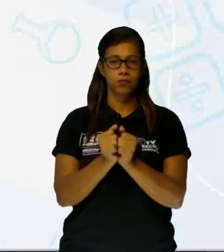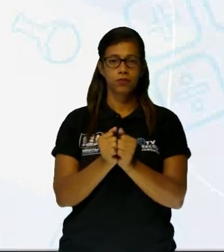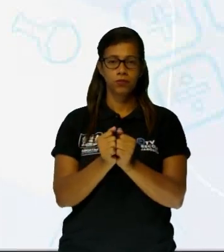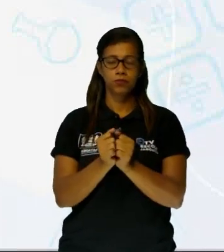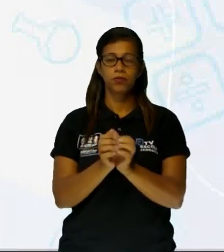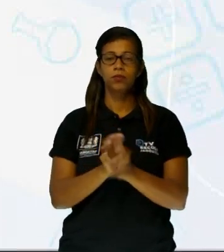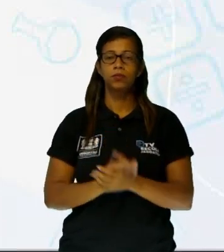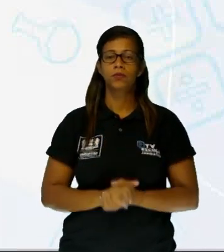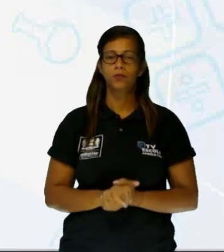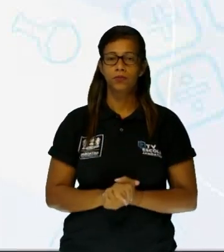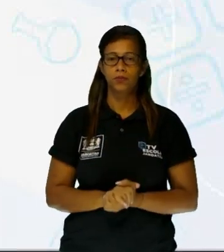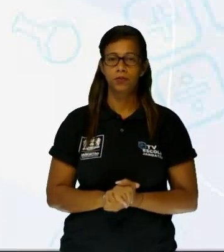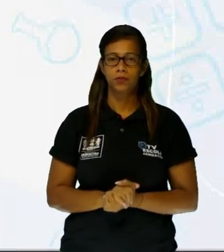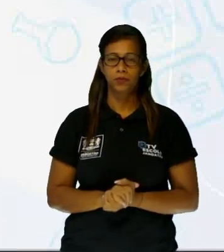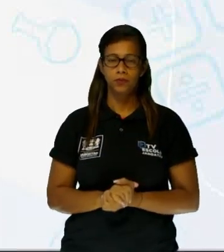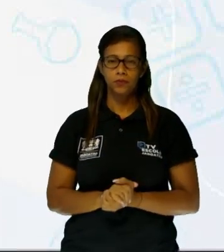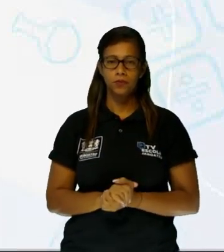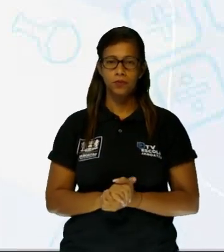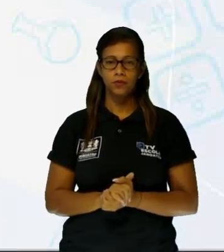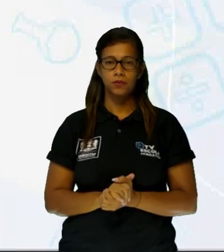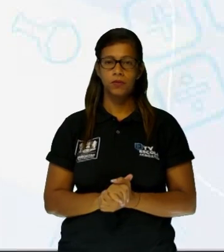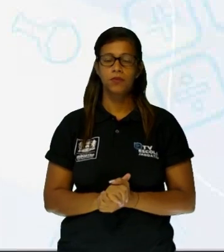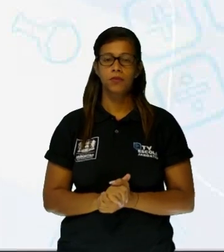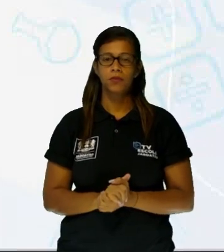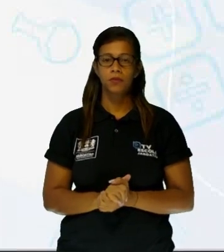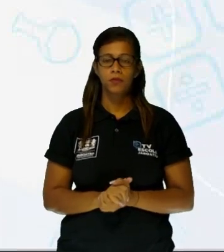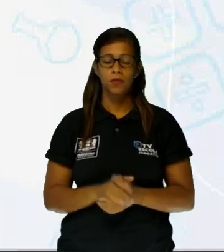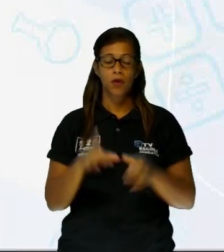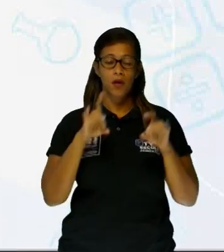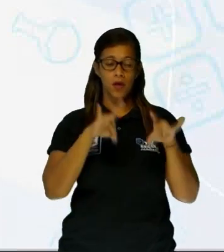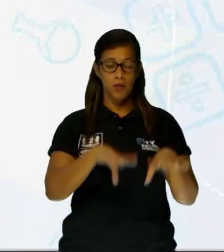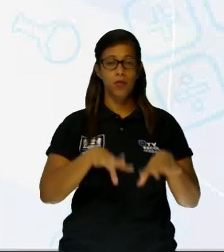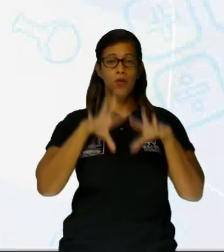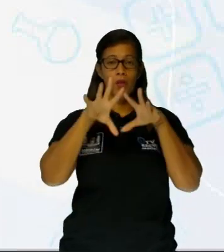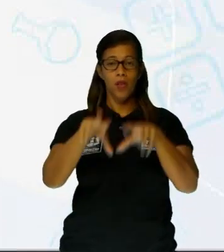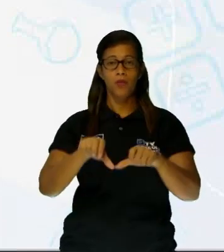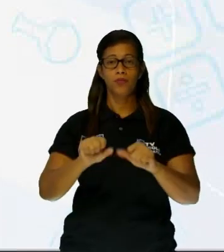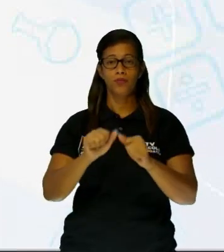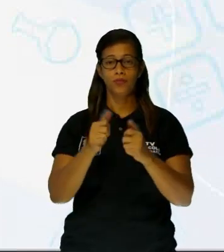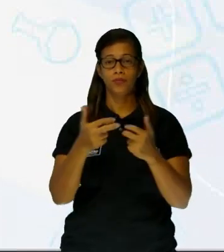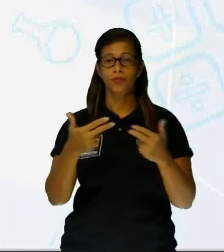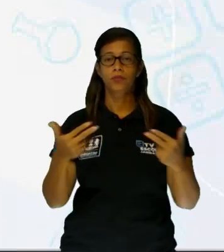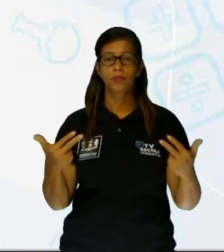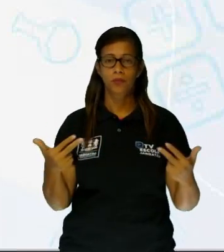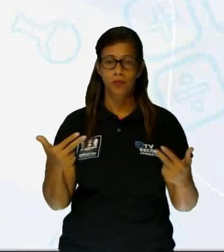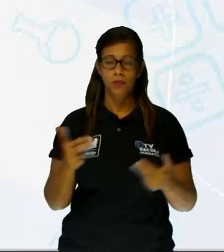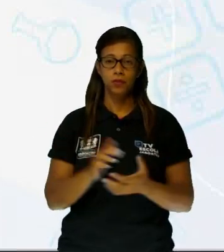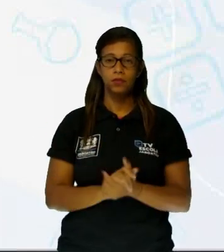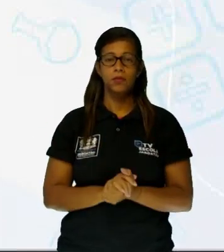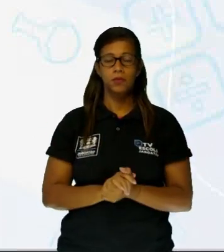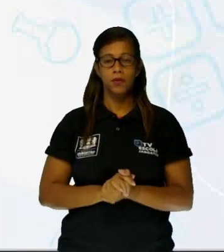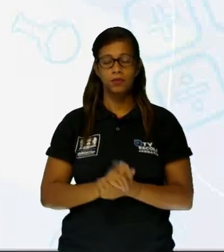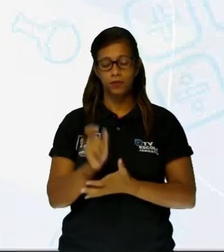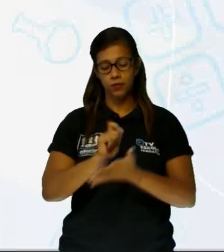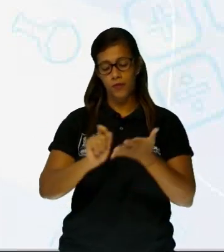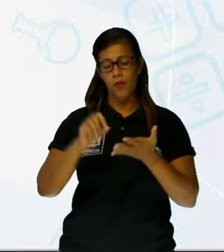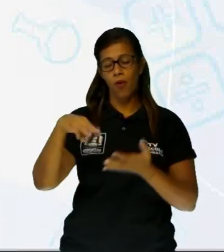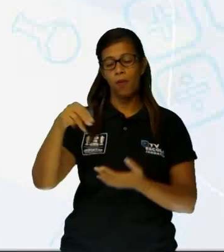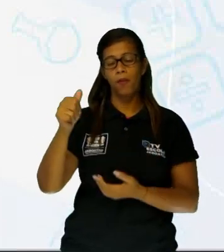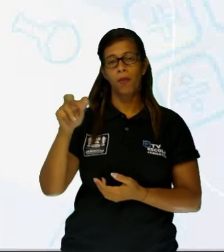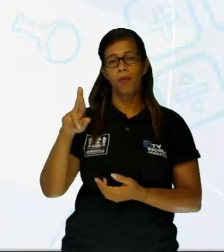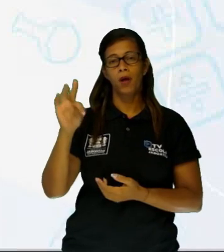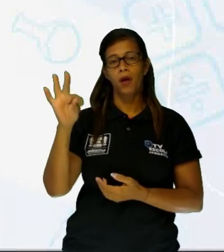chegamos à conclusão lá na frente quando estivermos diante da questão. Abandono de bichos. Escrito aí por Marta Follain.